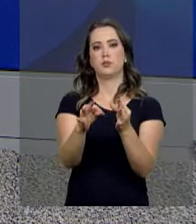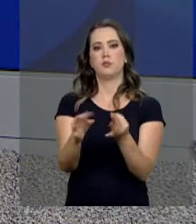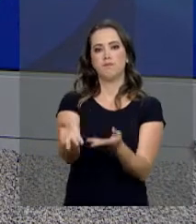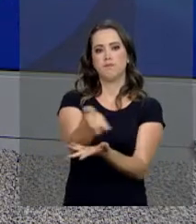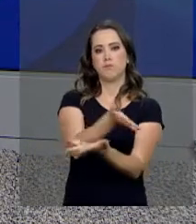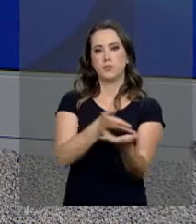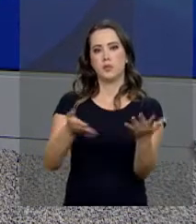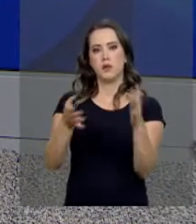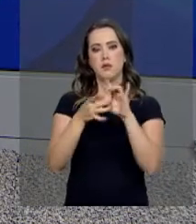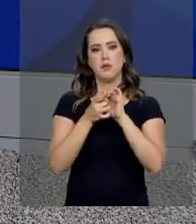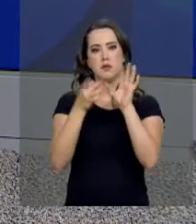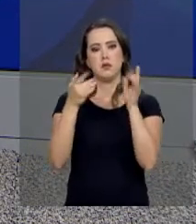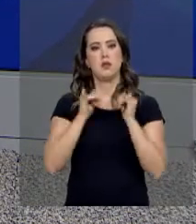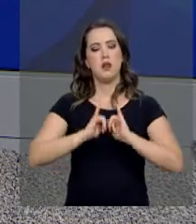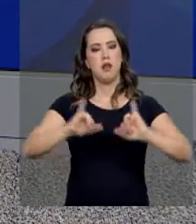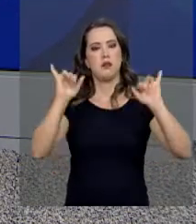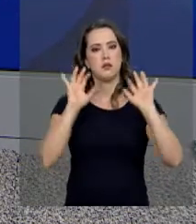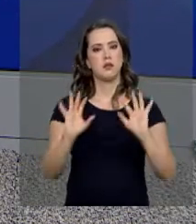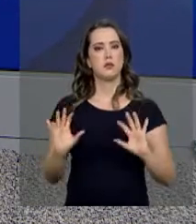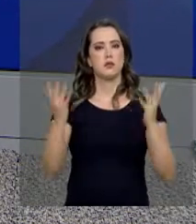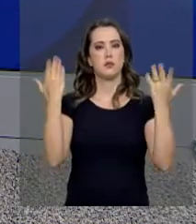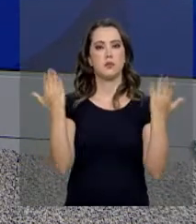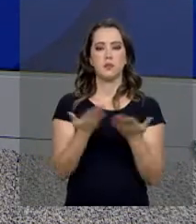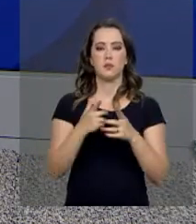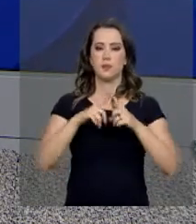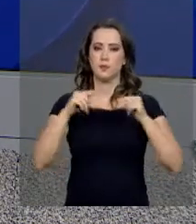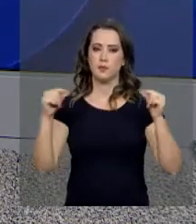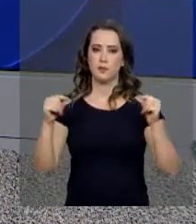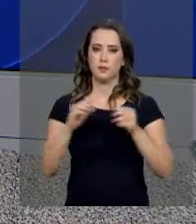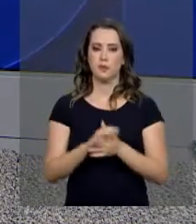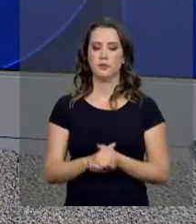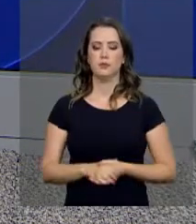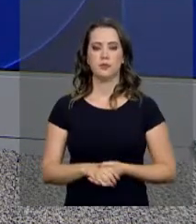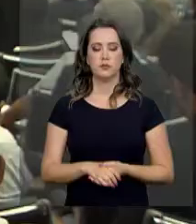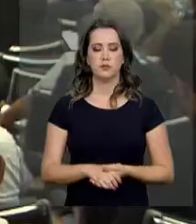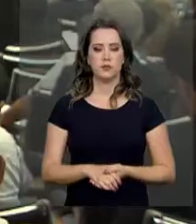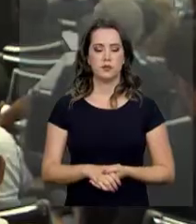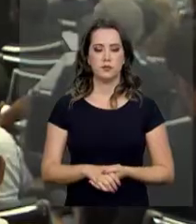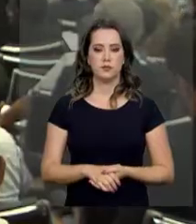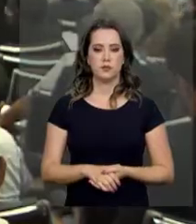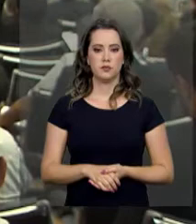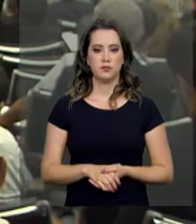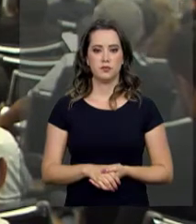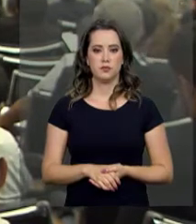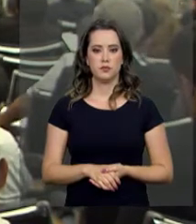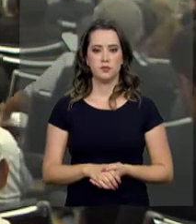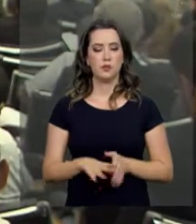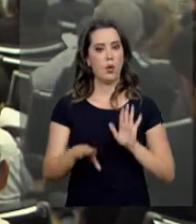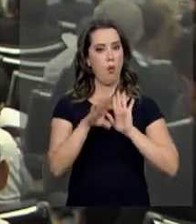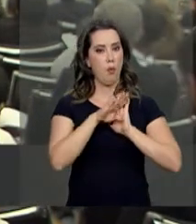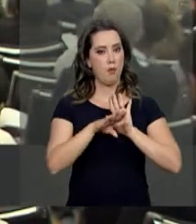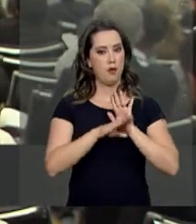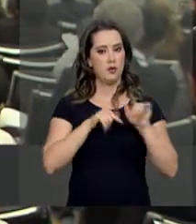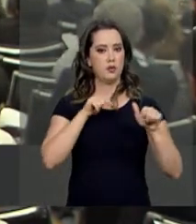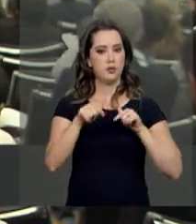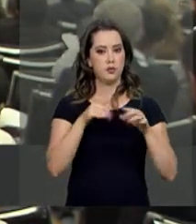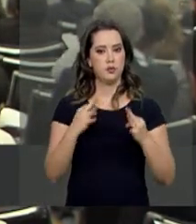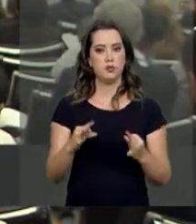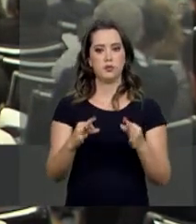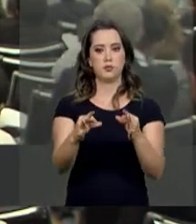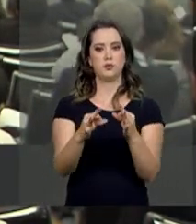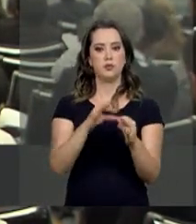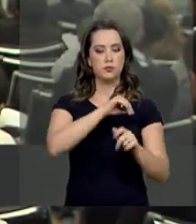Habilitadoras, que foi lançado em uma cerimônia hoje aqui em Brasília. O Plano de Ação de Tecnologias